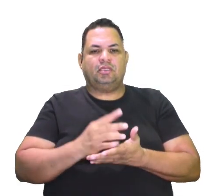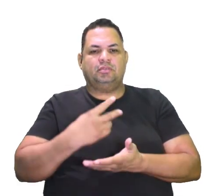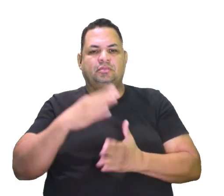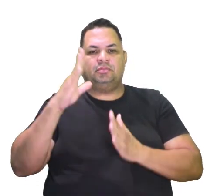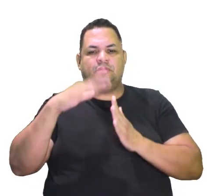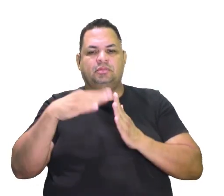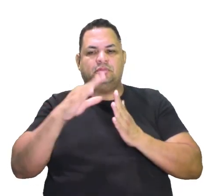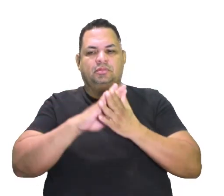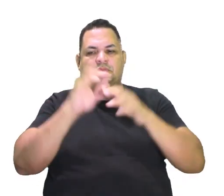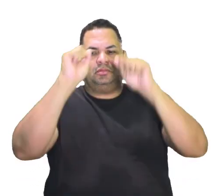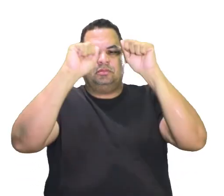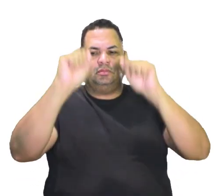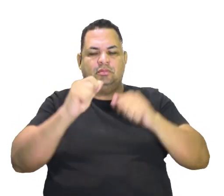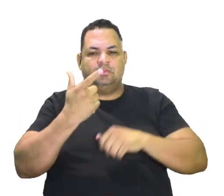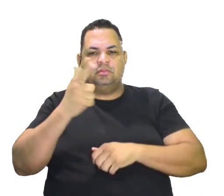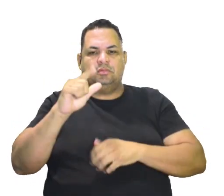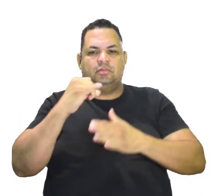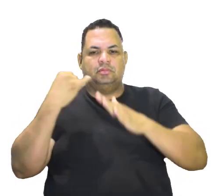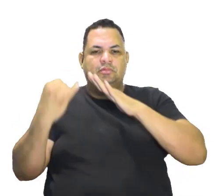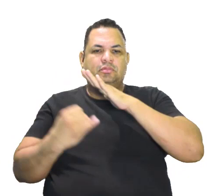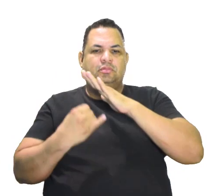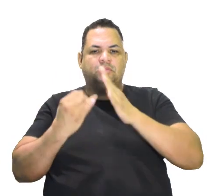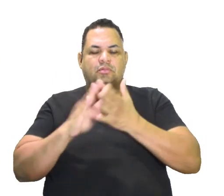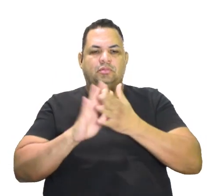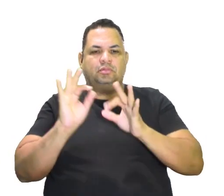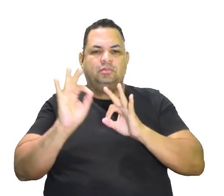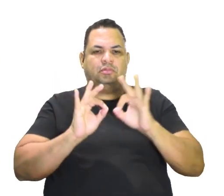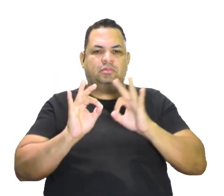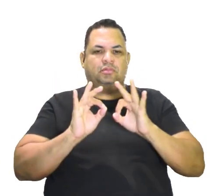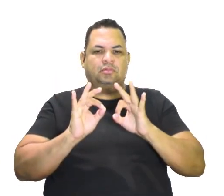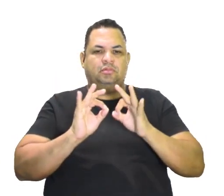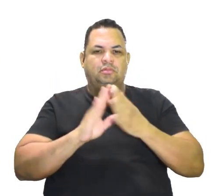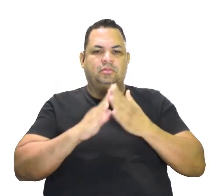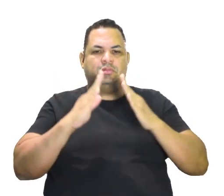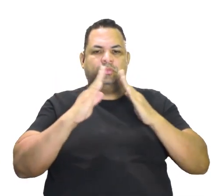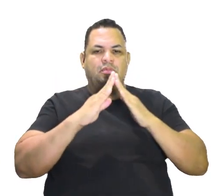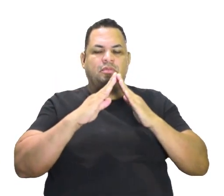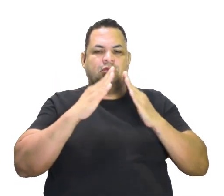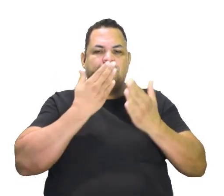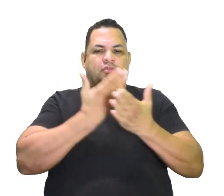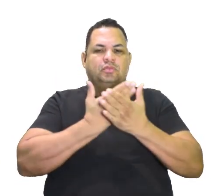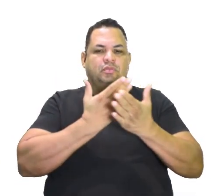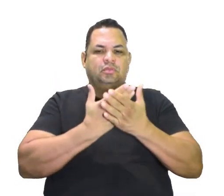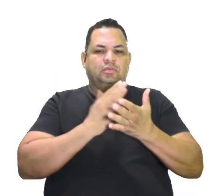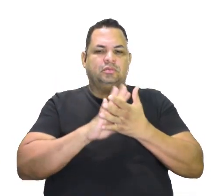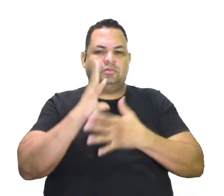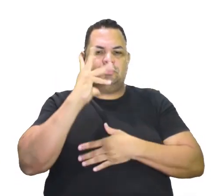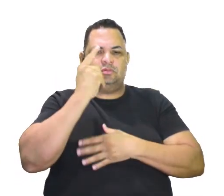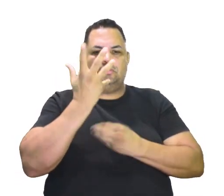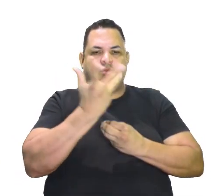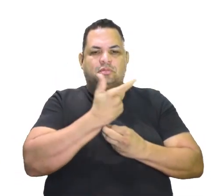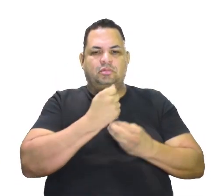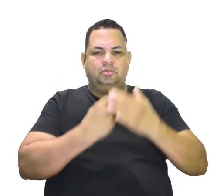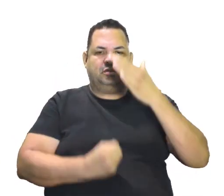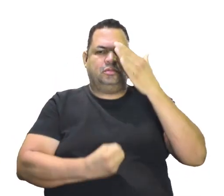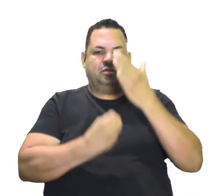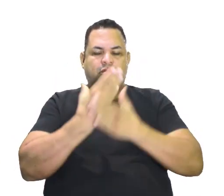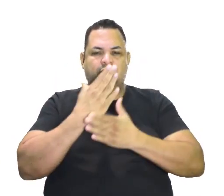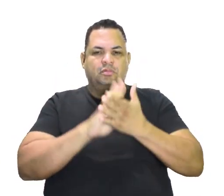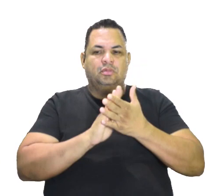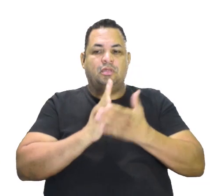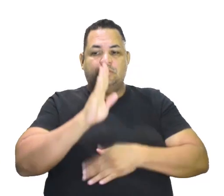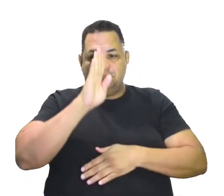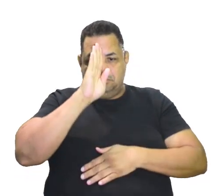Pintura e Escultura e outras instituições. A Academia de Belas Artes surgiu, então, como a